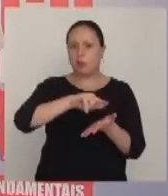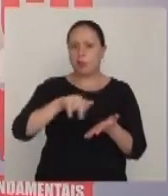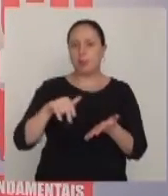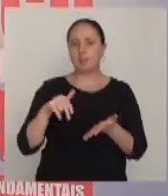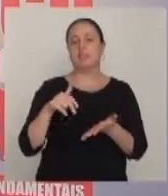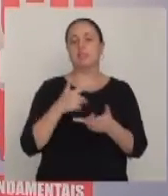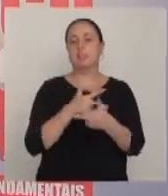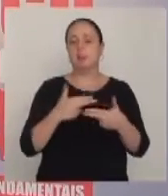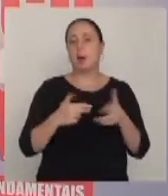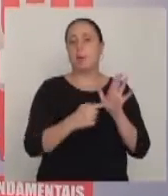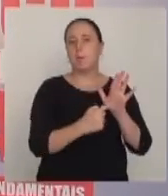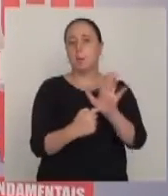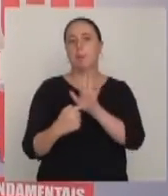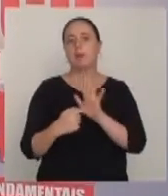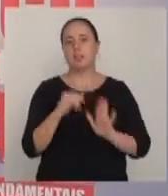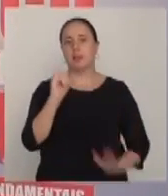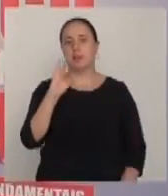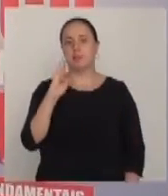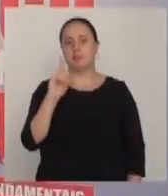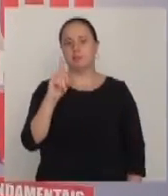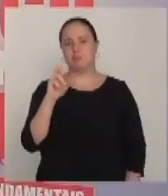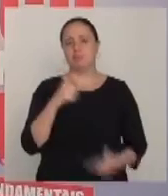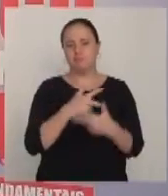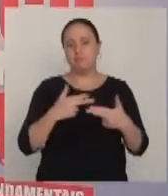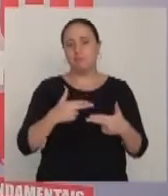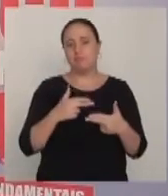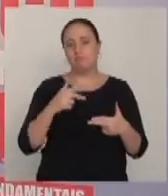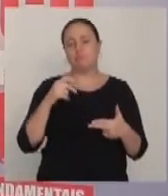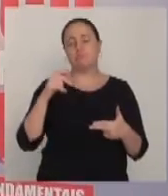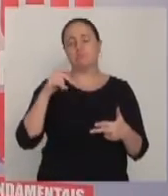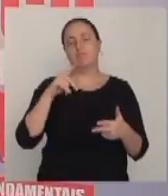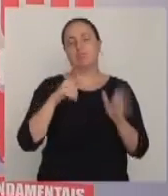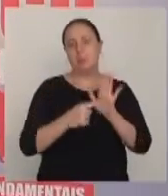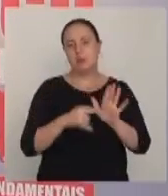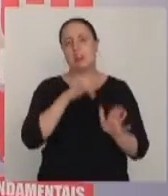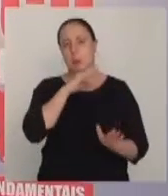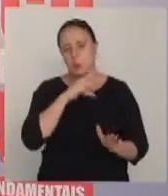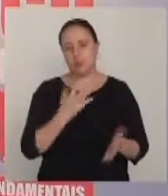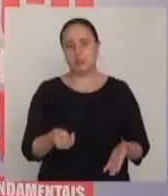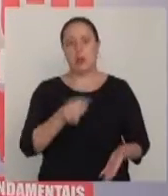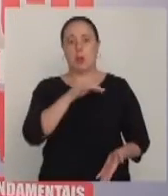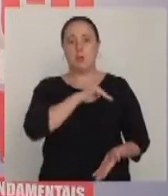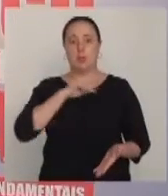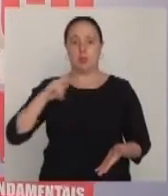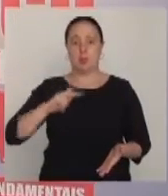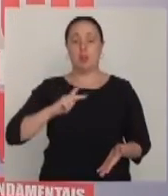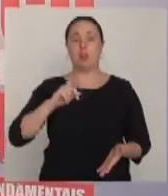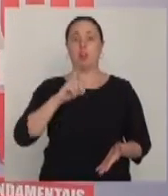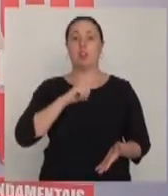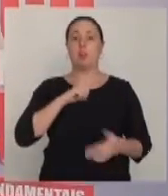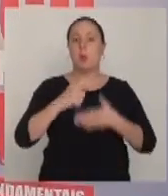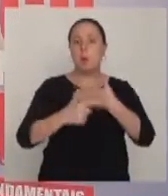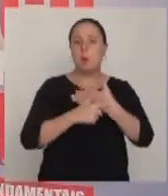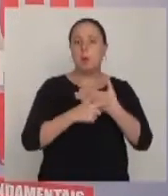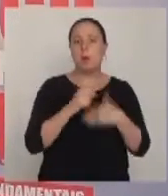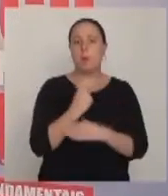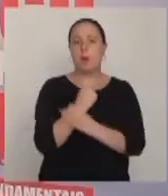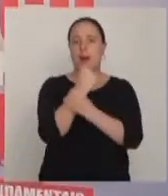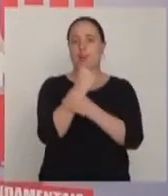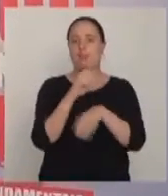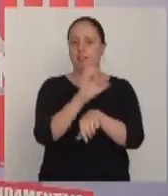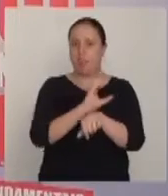vários órgãos aos quais faz esse tipo de aferição. A gente sabe muito bem que o Ministério Público tem uma função constitucionalmente